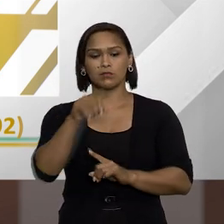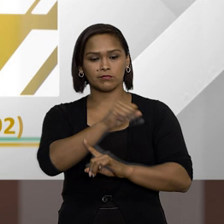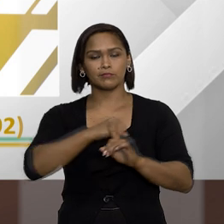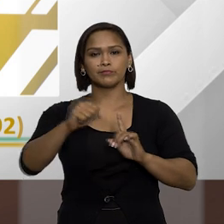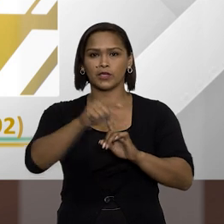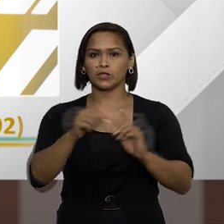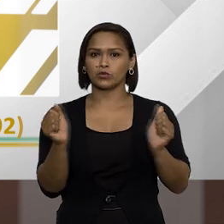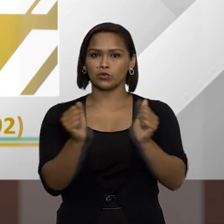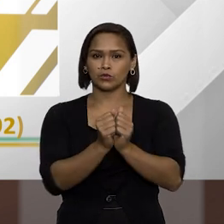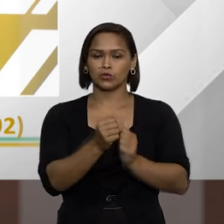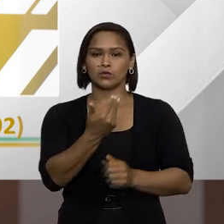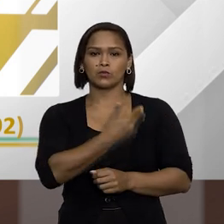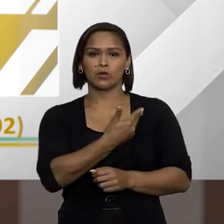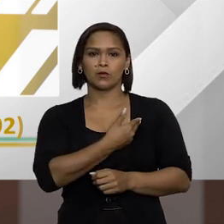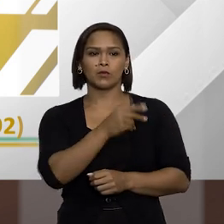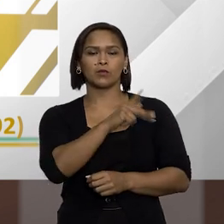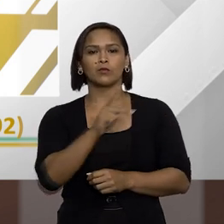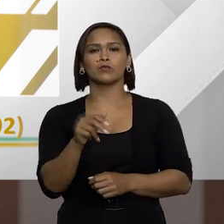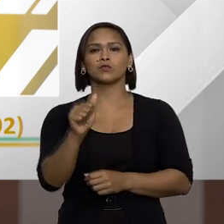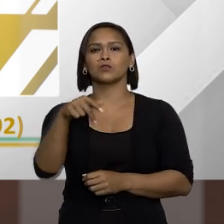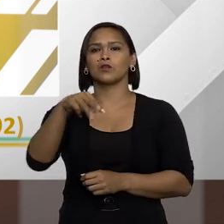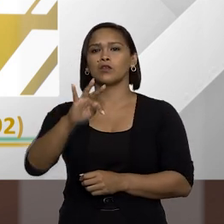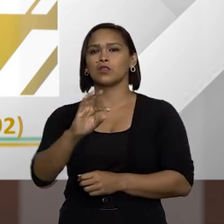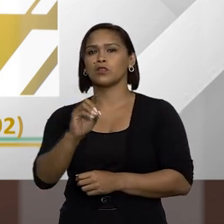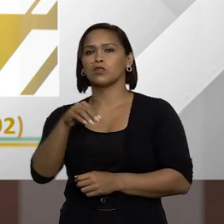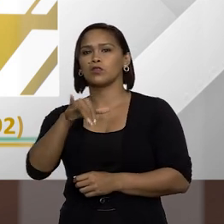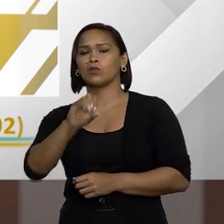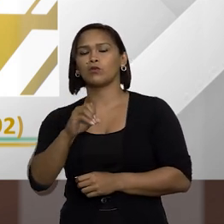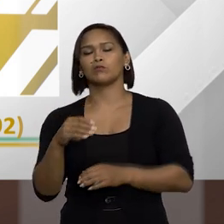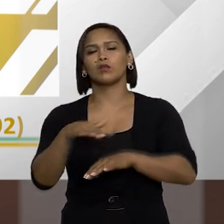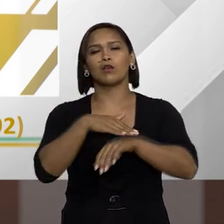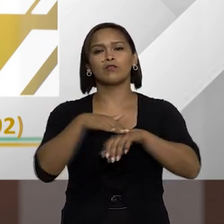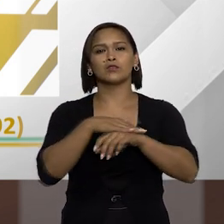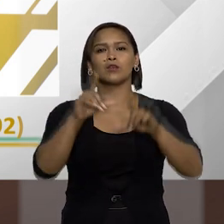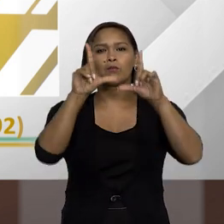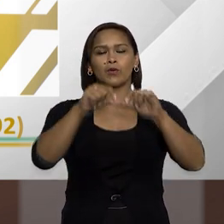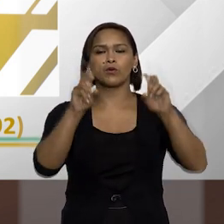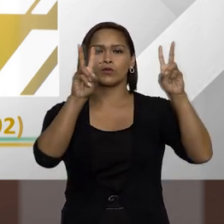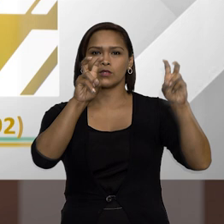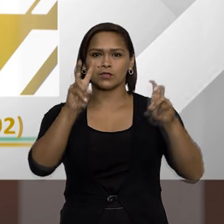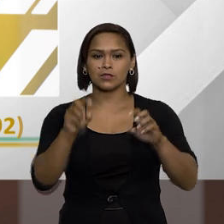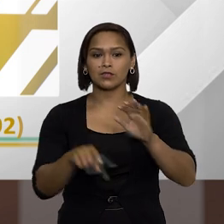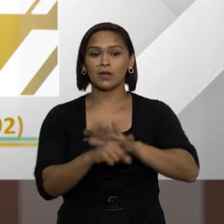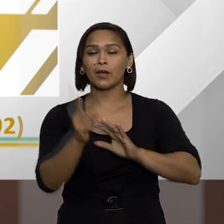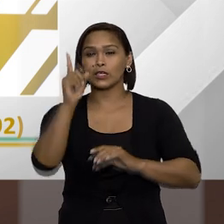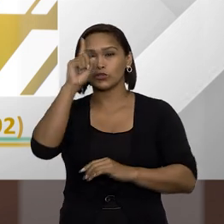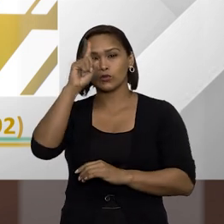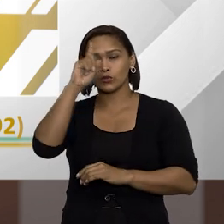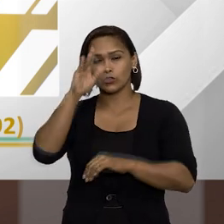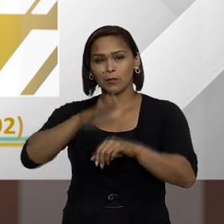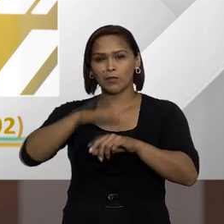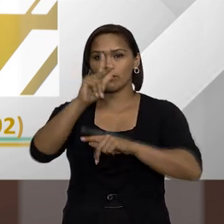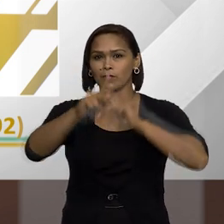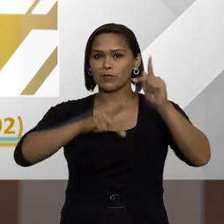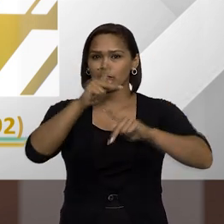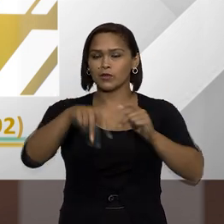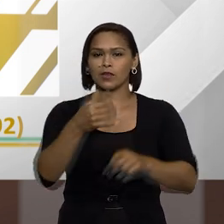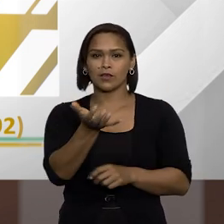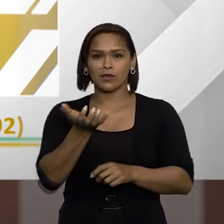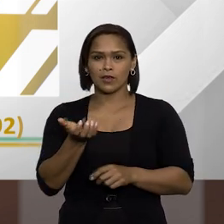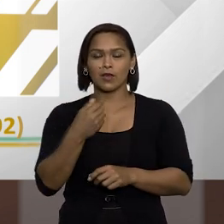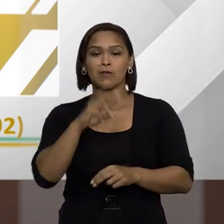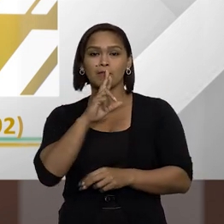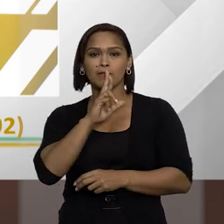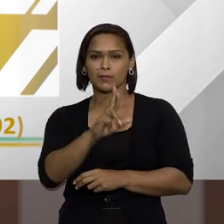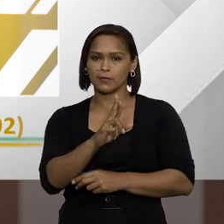importante, junto aqui também com o meu colega, o professor Antônio Daud, para a gente conversar um pouquinho acerca desse tema que cada dia a mais a população